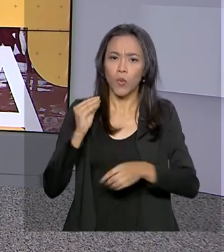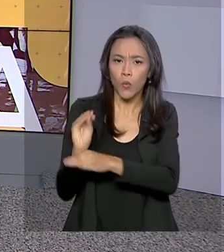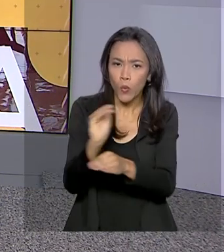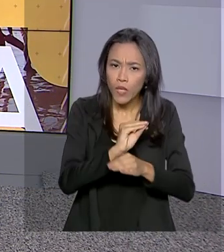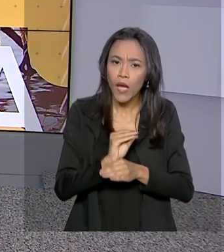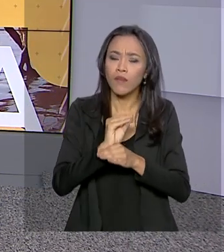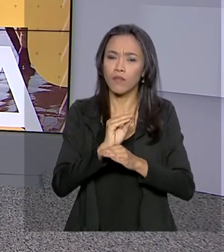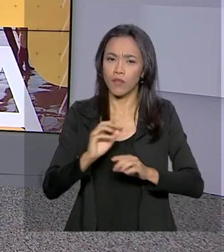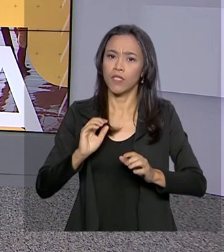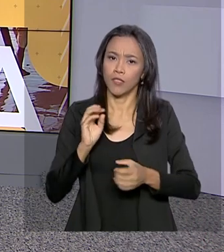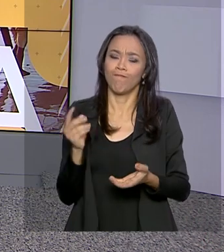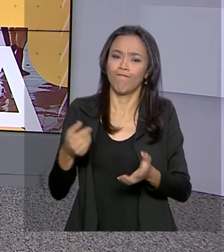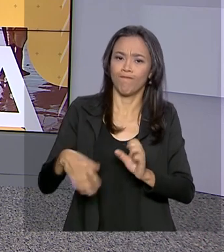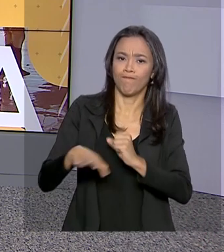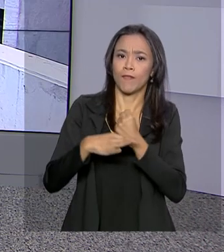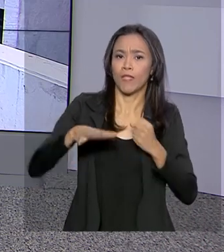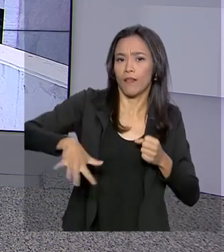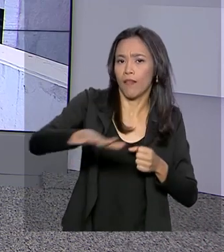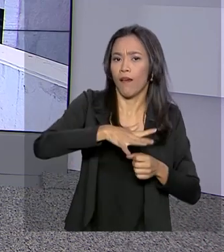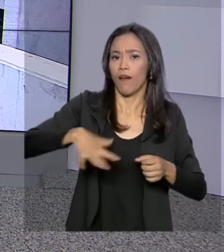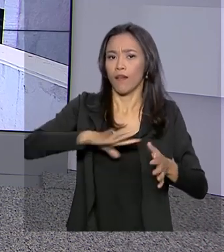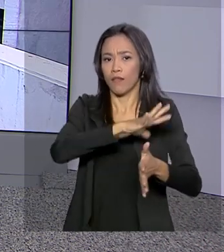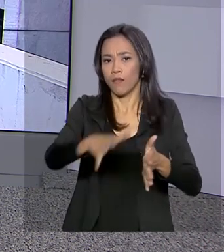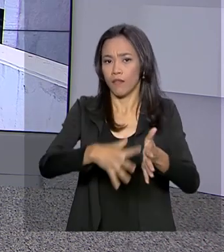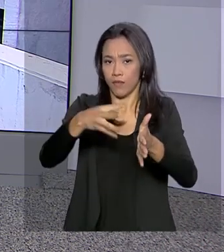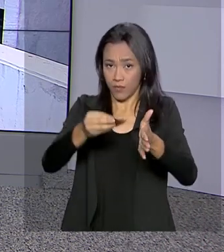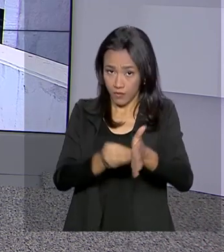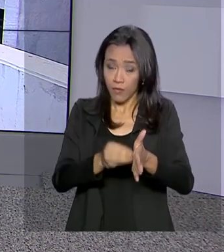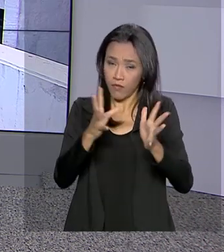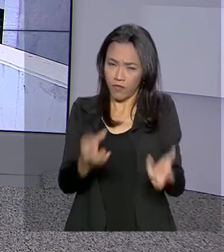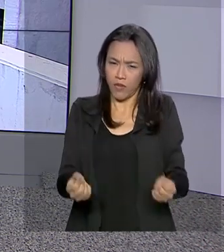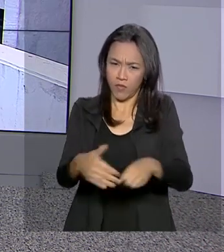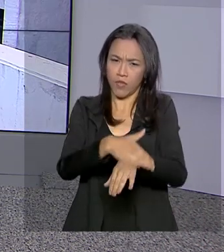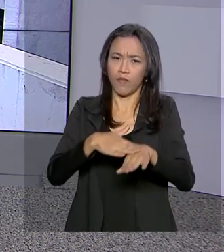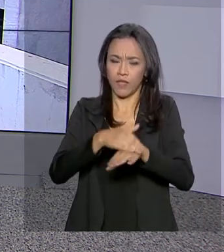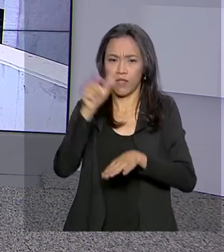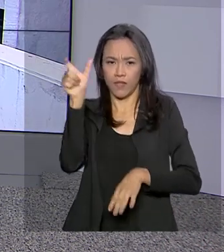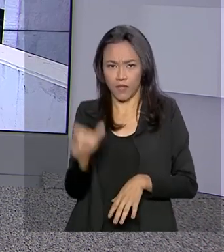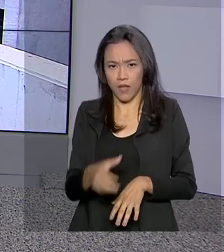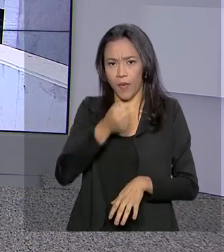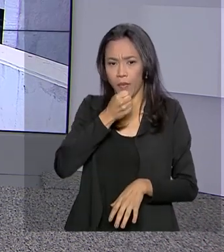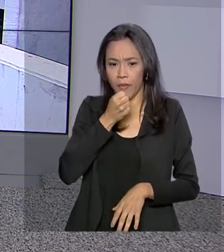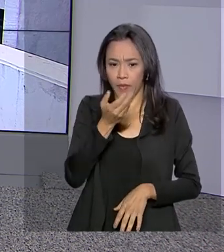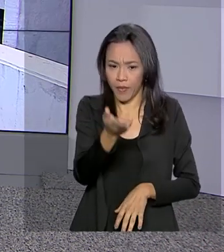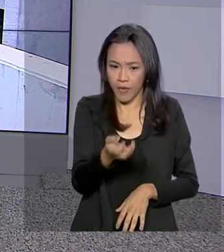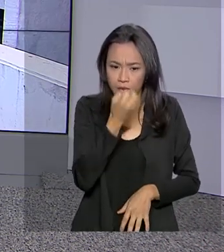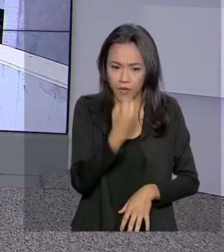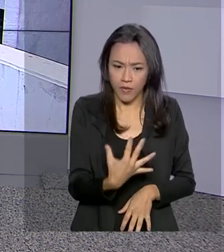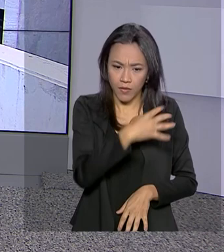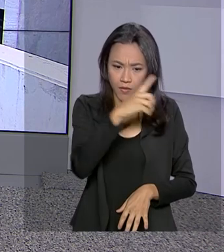amazônica. Vamos até o Palácio do Planalto conversar com a repórter Luciana Colares de Holanda. Olá, Luciana. Bom dia.